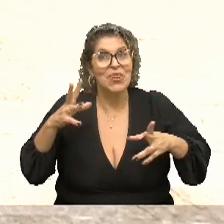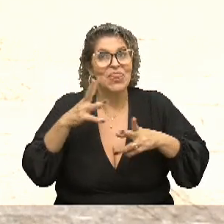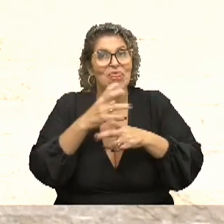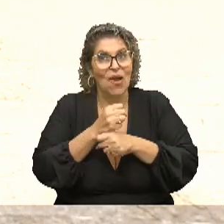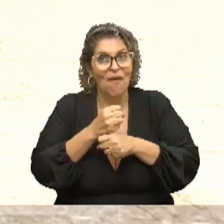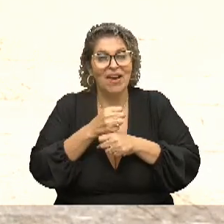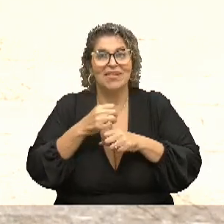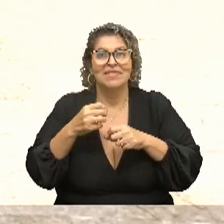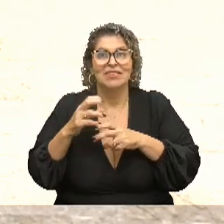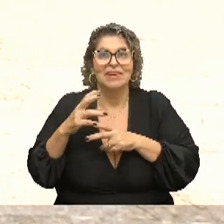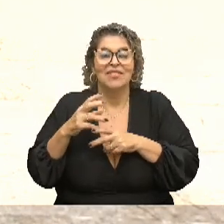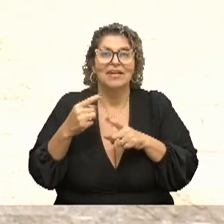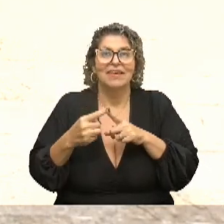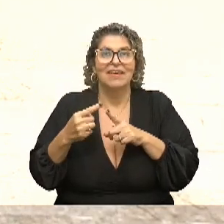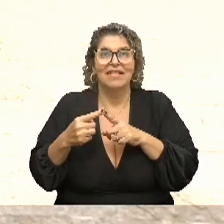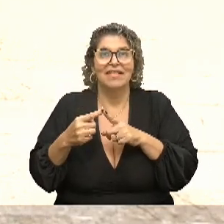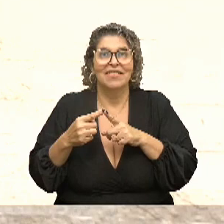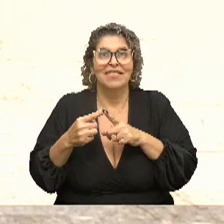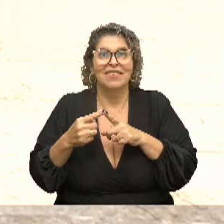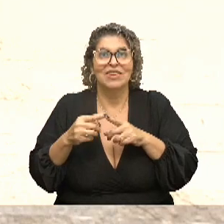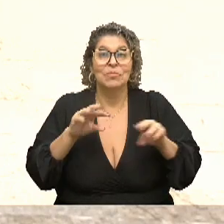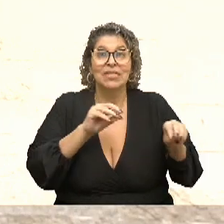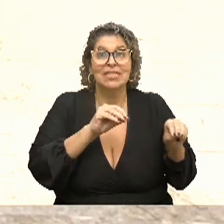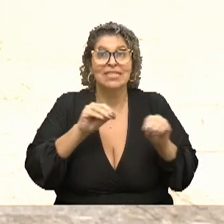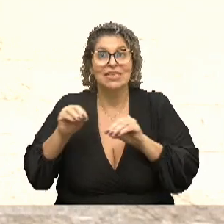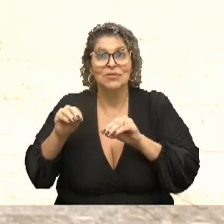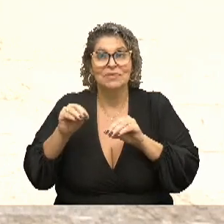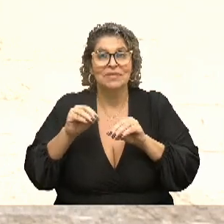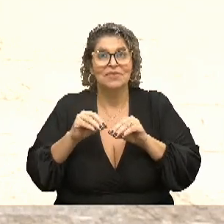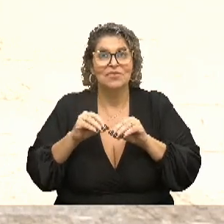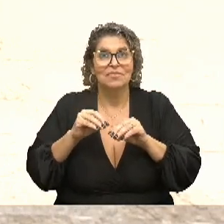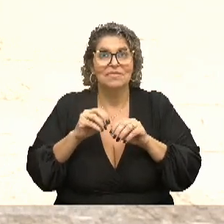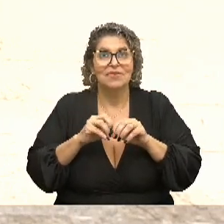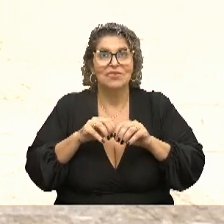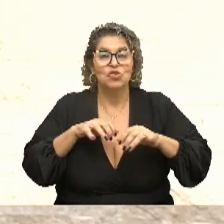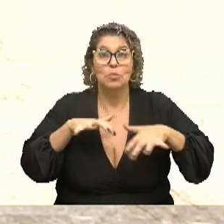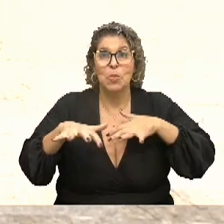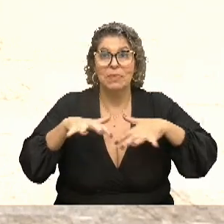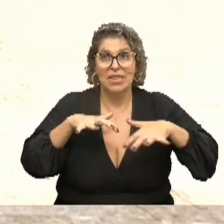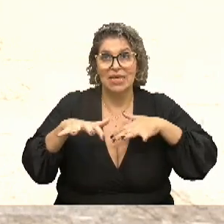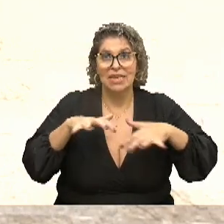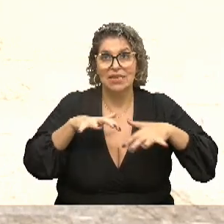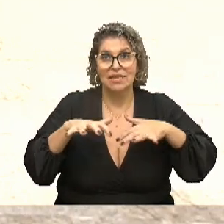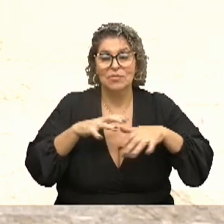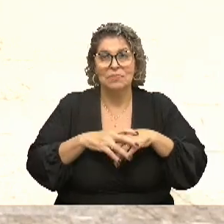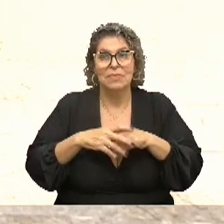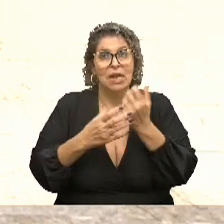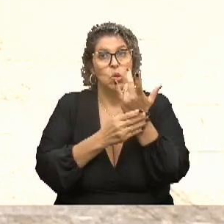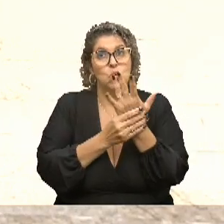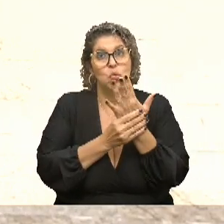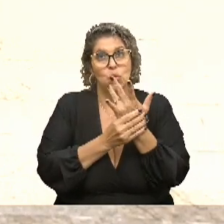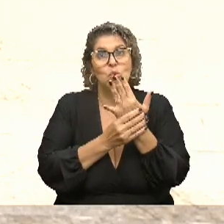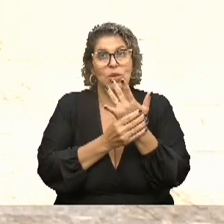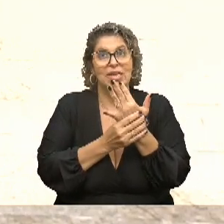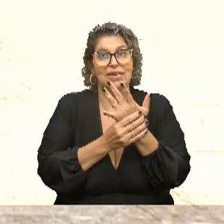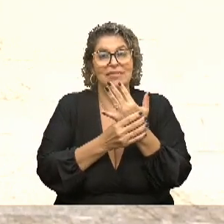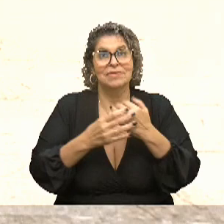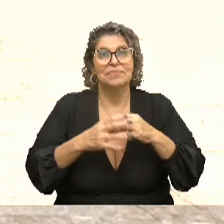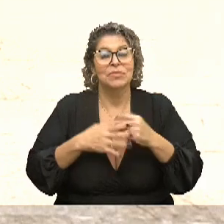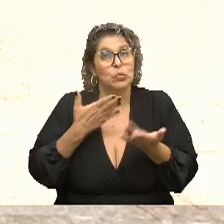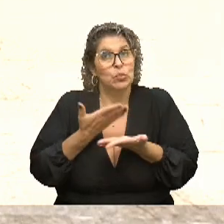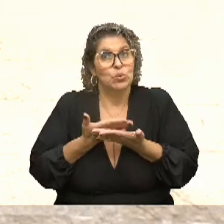ser transferido por um processo de mobilidade, mais ou menos, para a URGS, porque eu estou estudando na